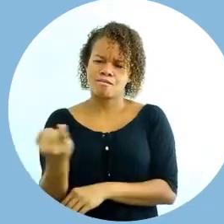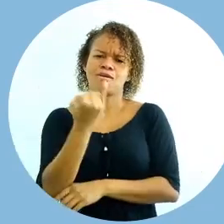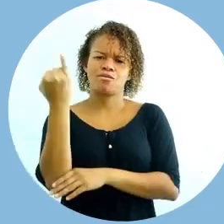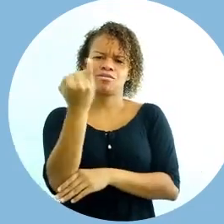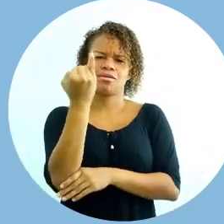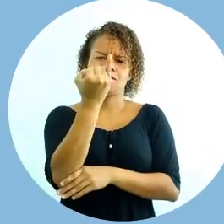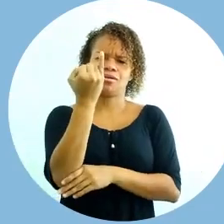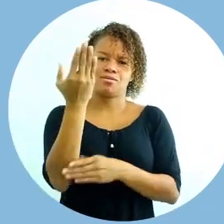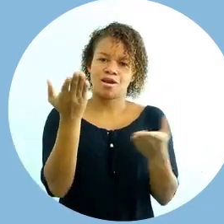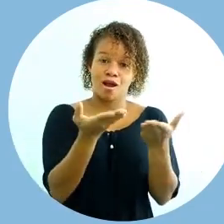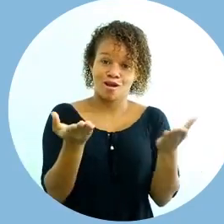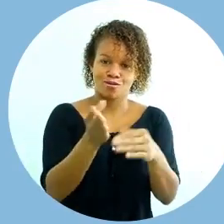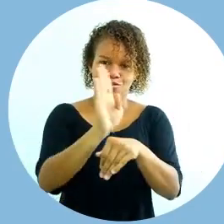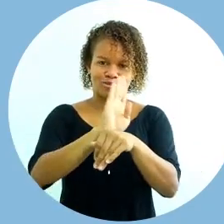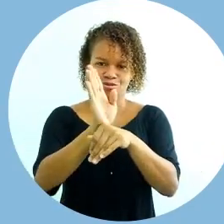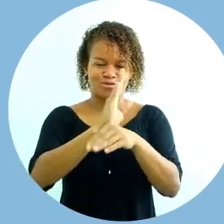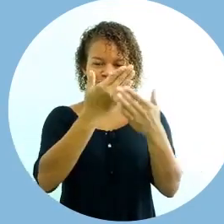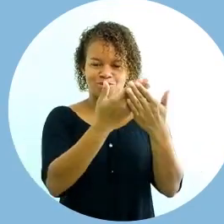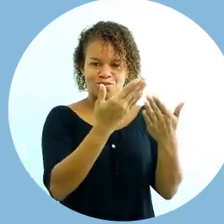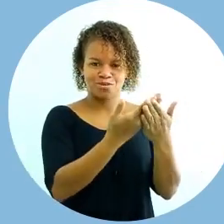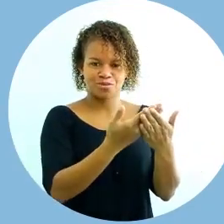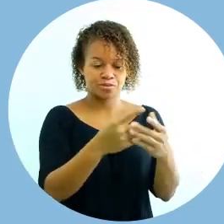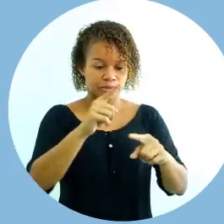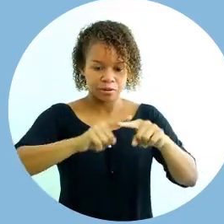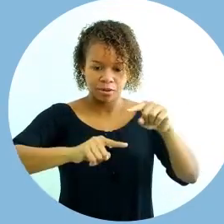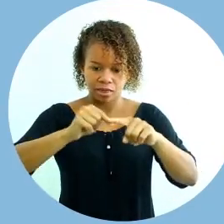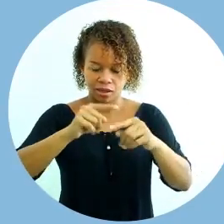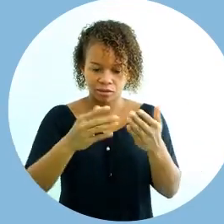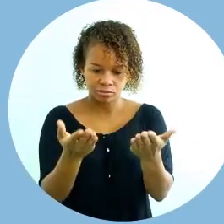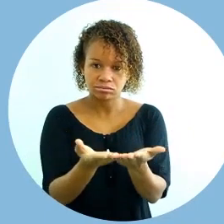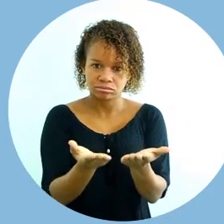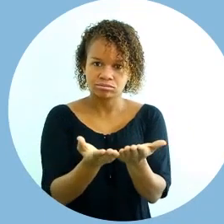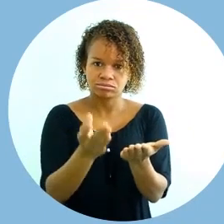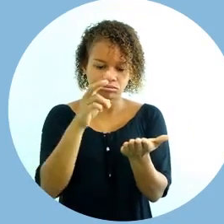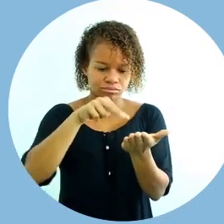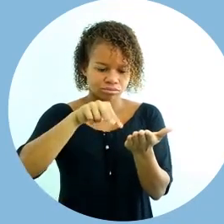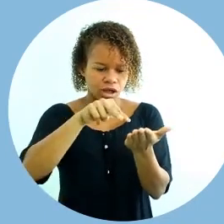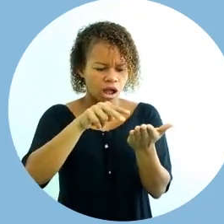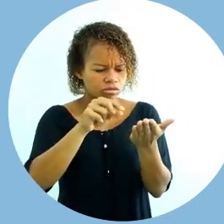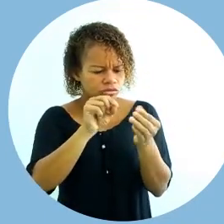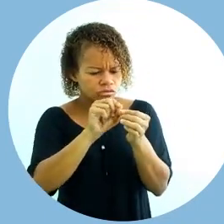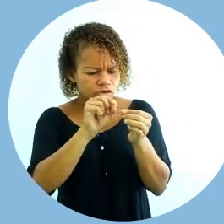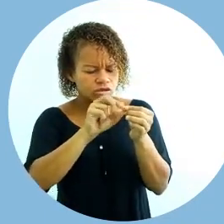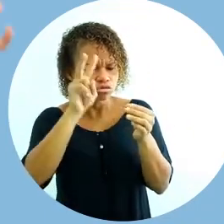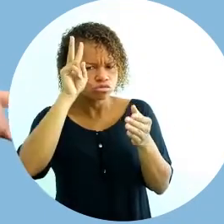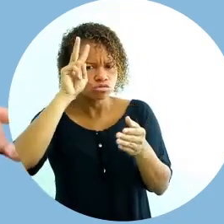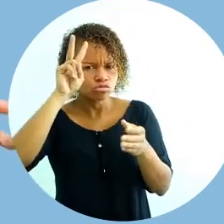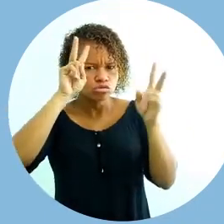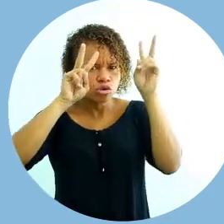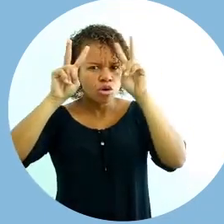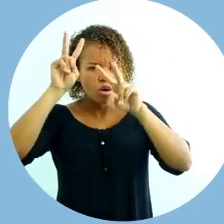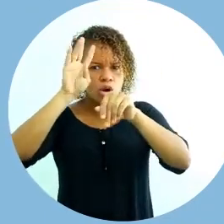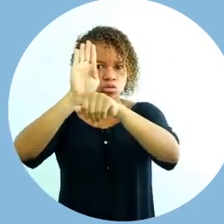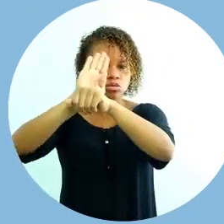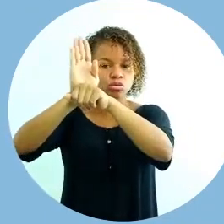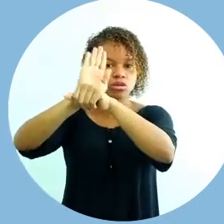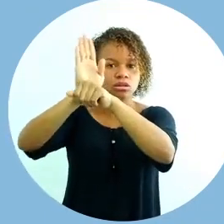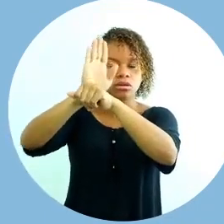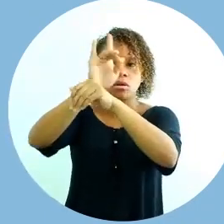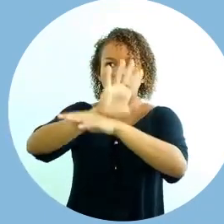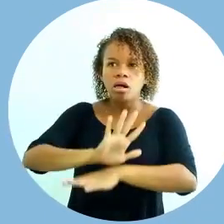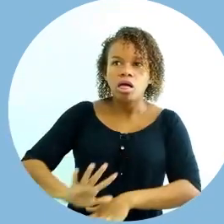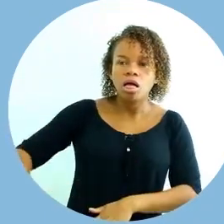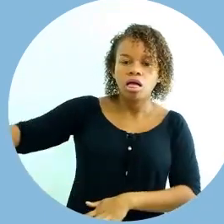que você tem em mãos, nós fizemos um pequeno percurso da história do cinema no Brasil e no mundo,